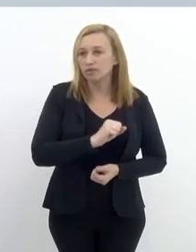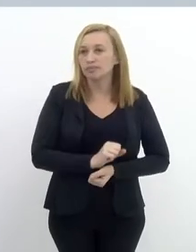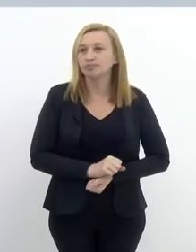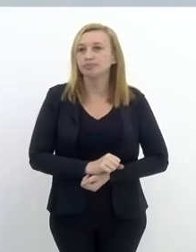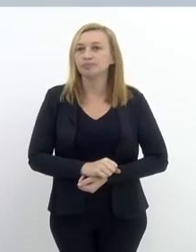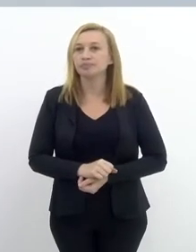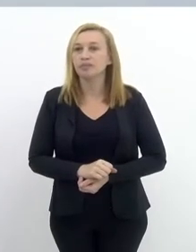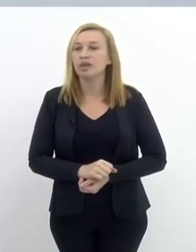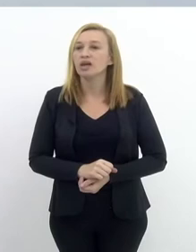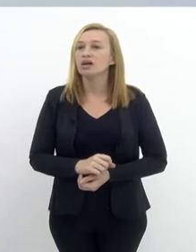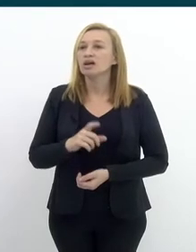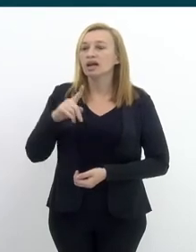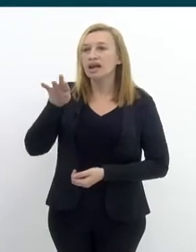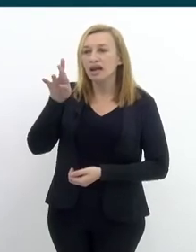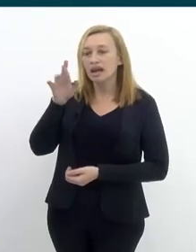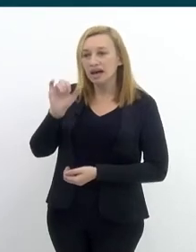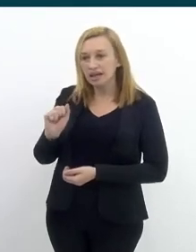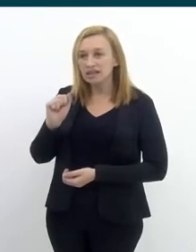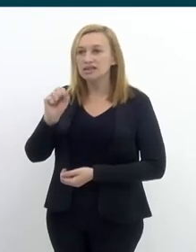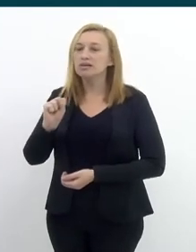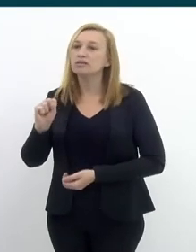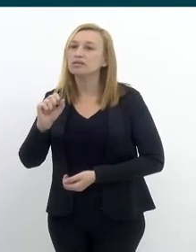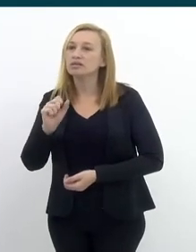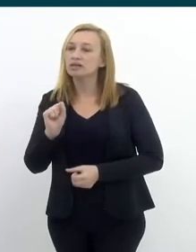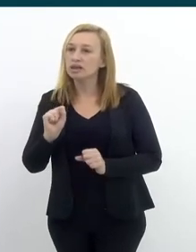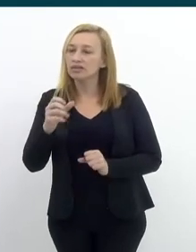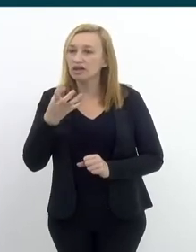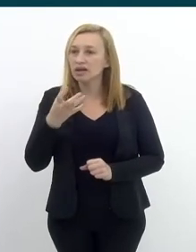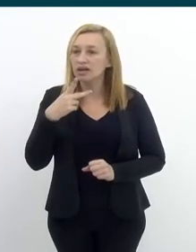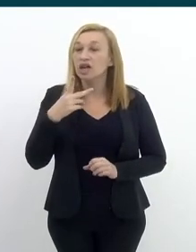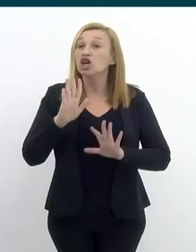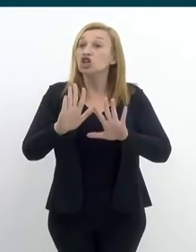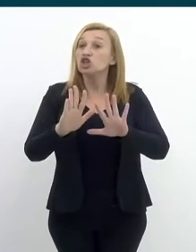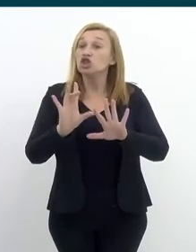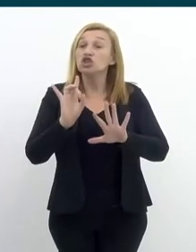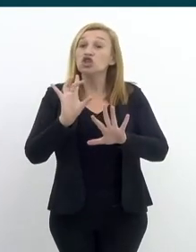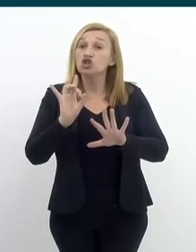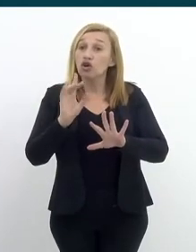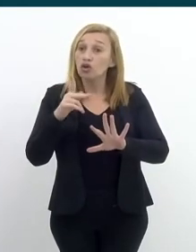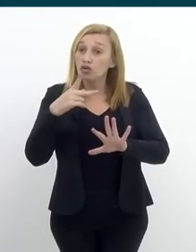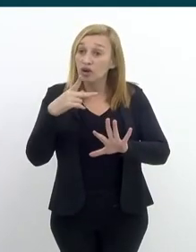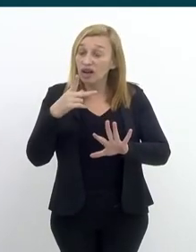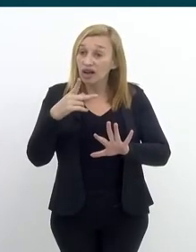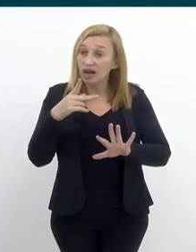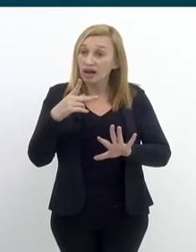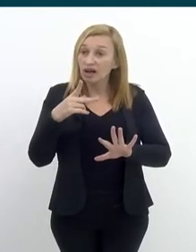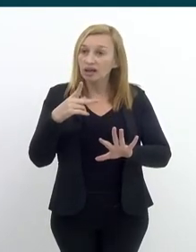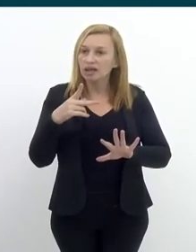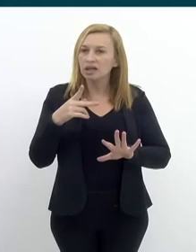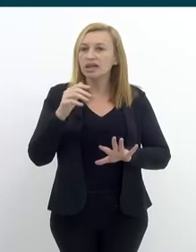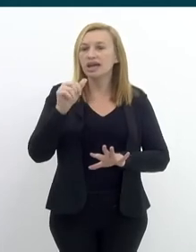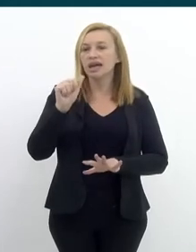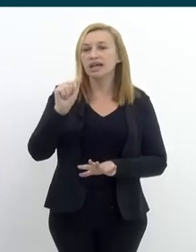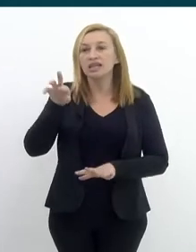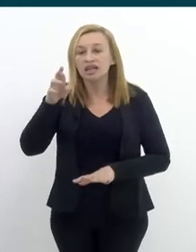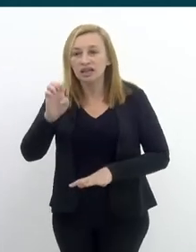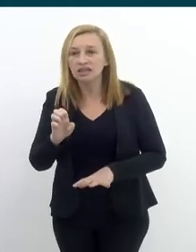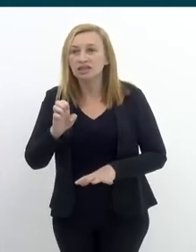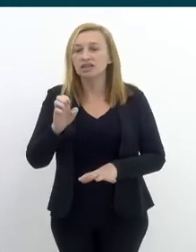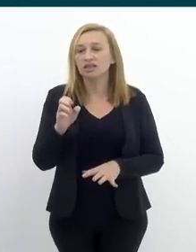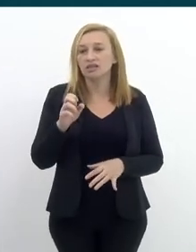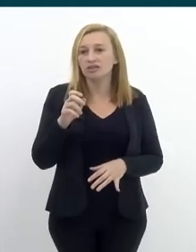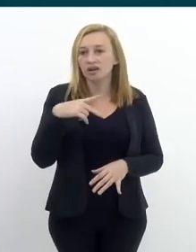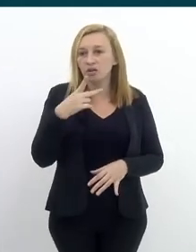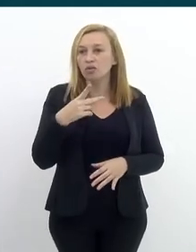sem dúvida nenhuma, e o quanto antes. Larissa, você tem alguma coisa para acrescentar nesse sentido? Não, eu queria só sublinhar a